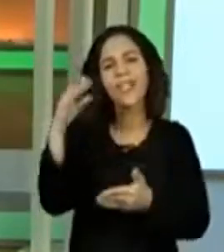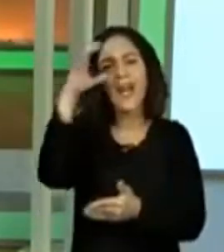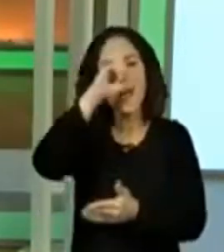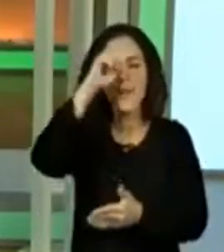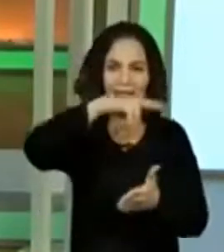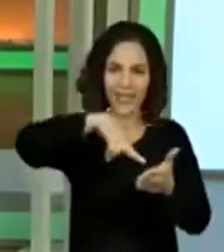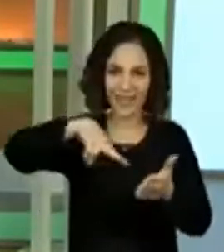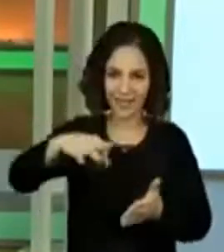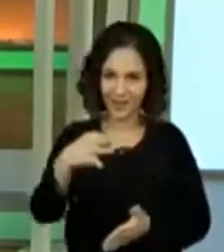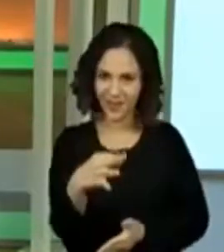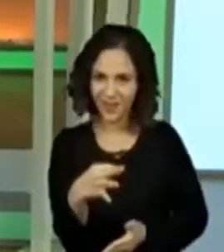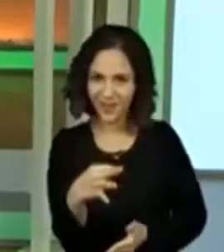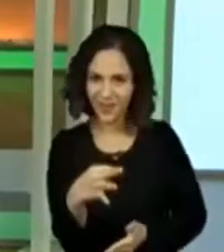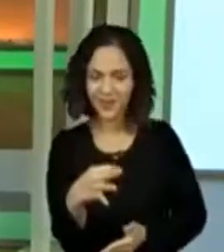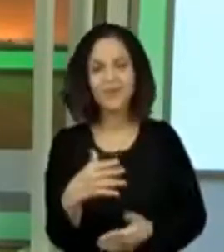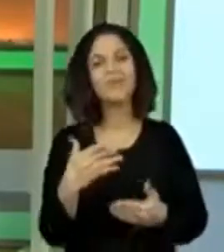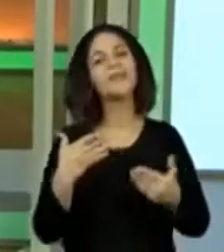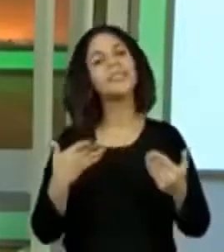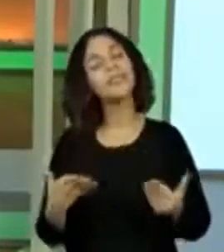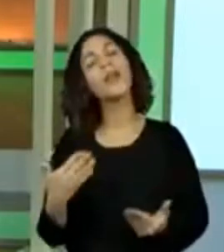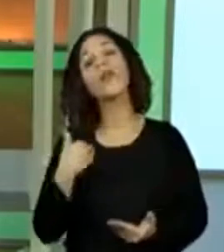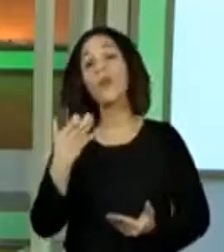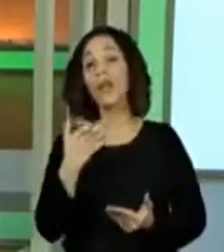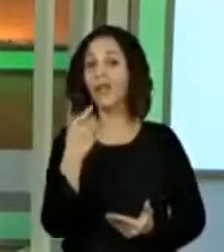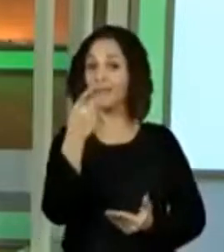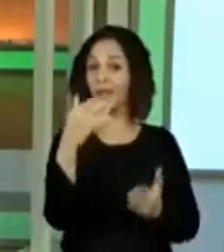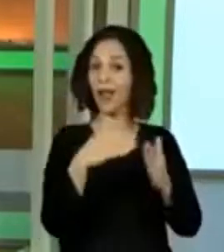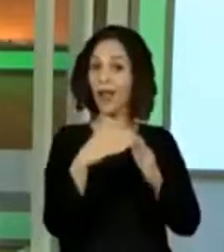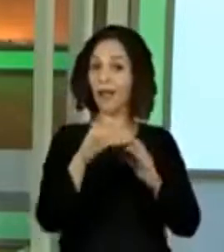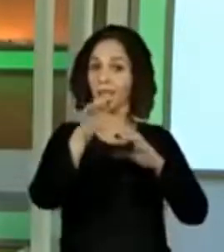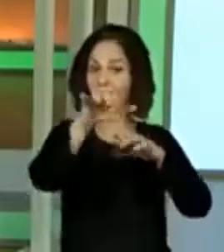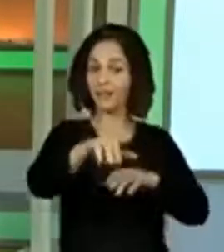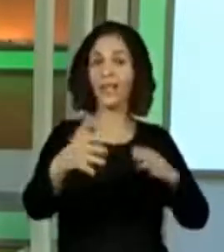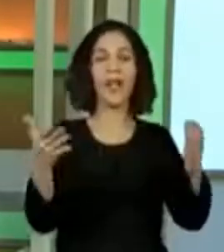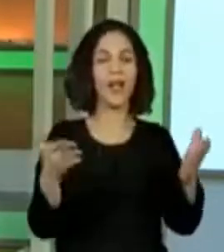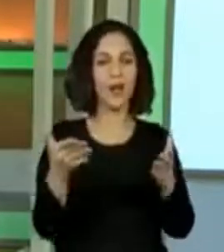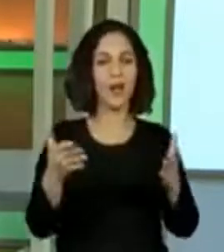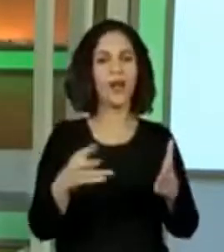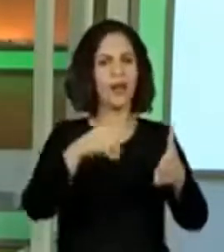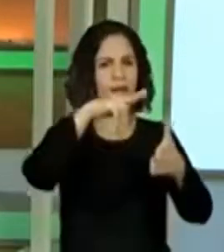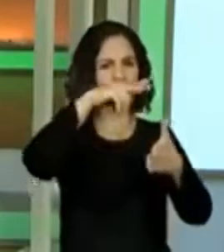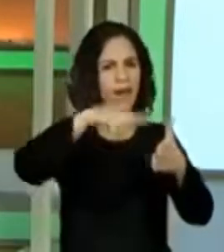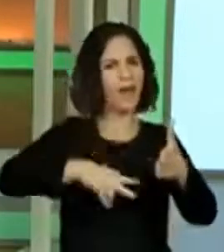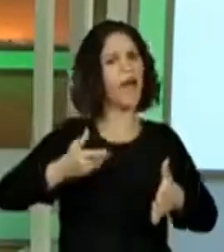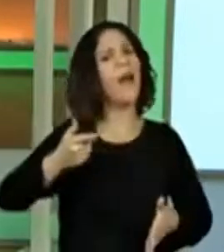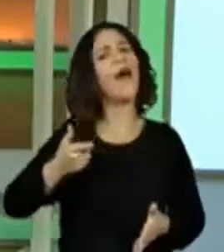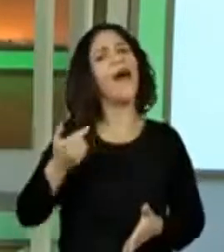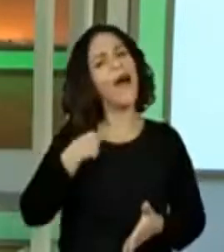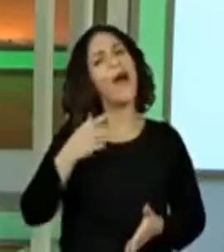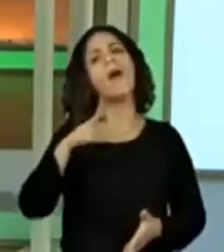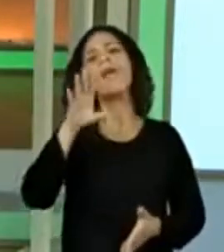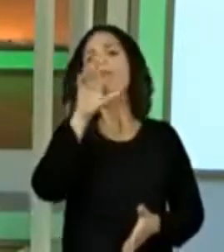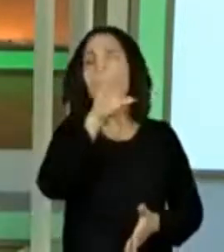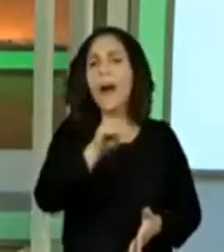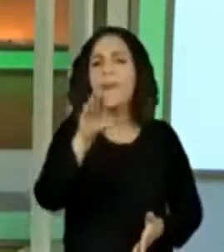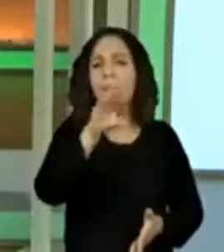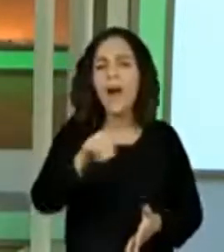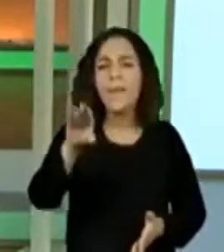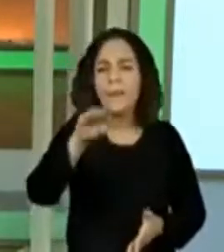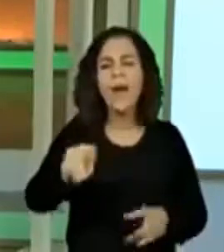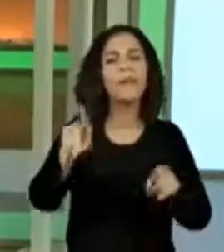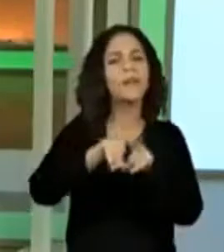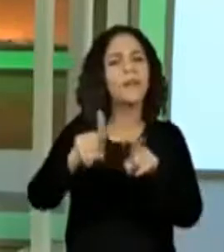Não é verdade? Eu quero que você aí na sua casa agora, leia bem alto com a professora as palavras. Vamos lá?